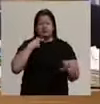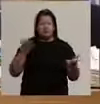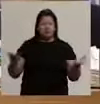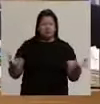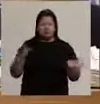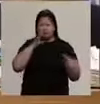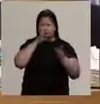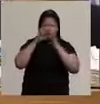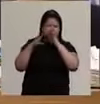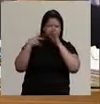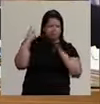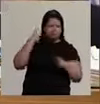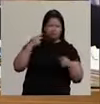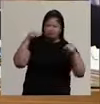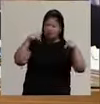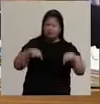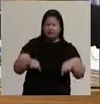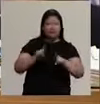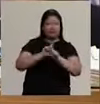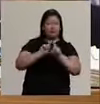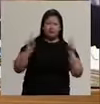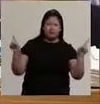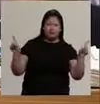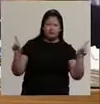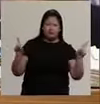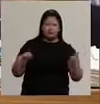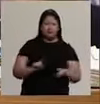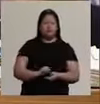ameaçando os vereadores, aqui não vai acontecer isso.